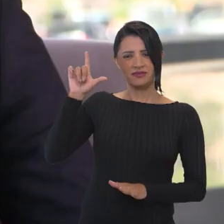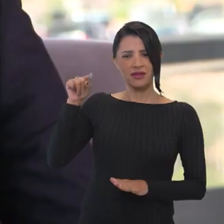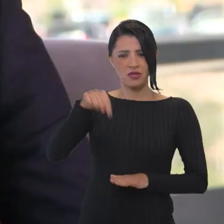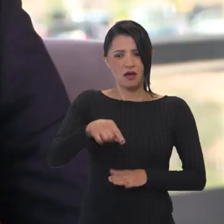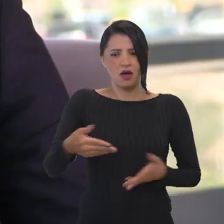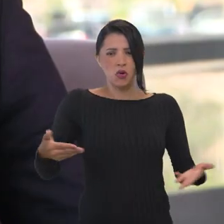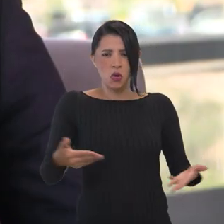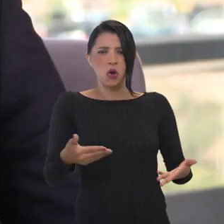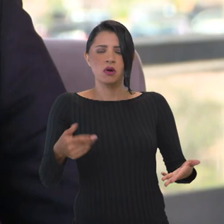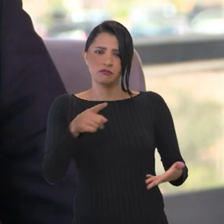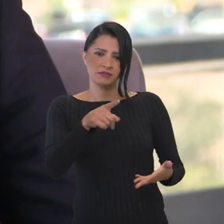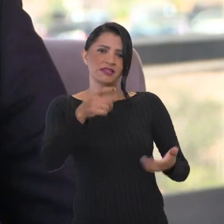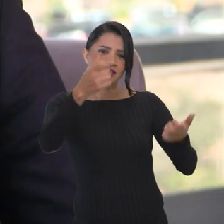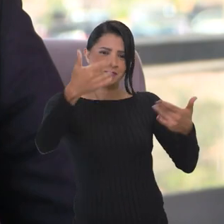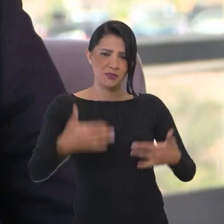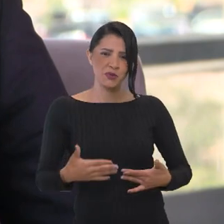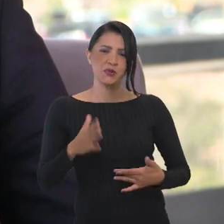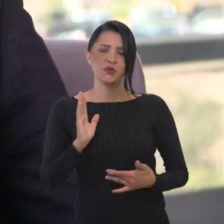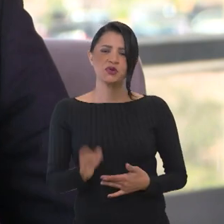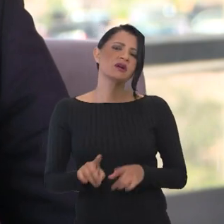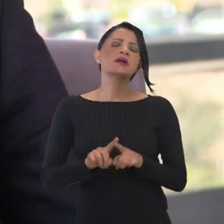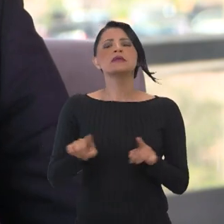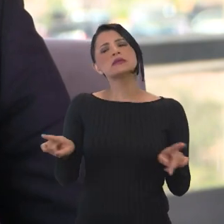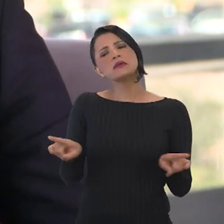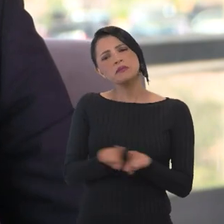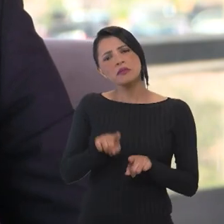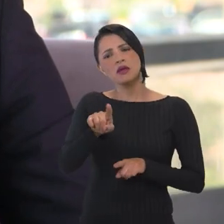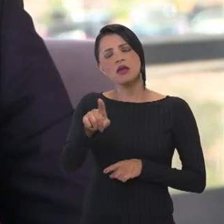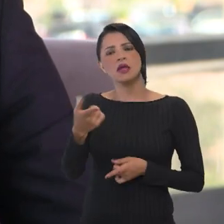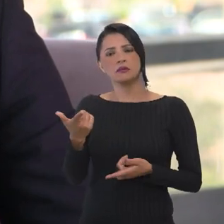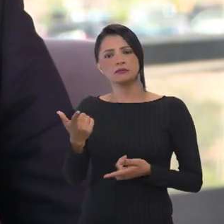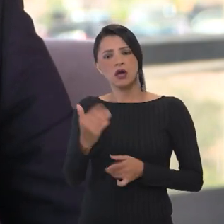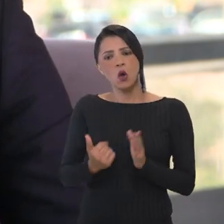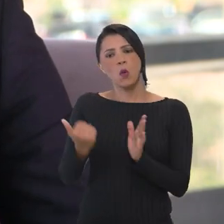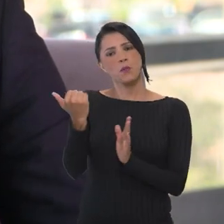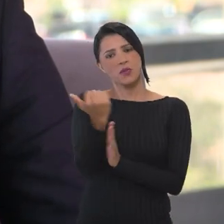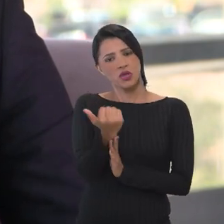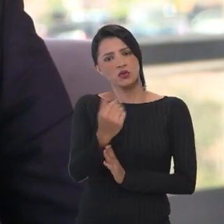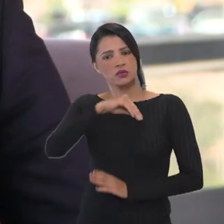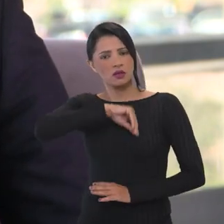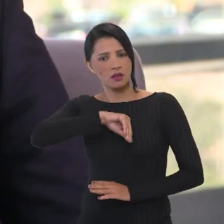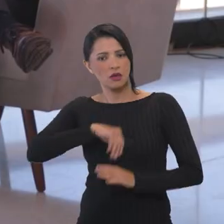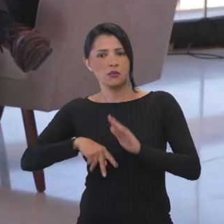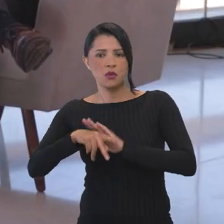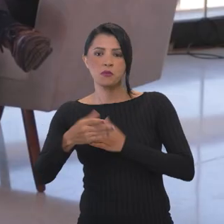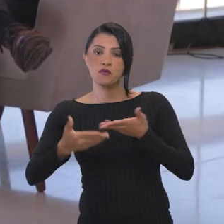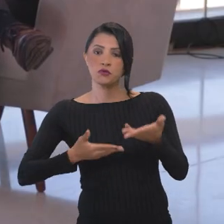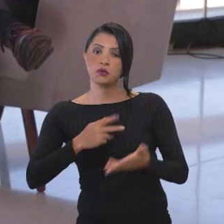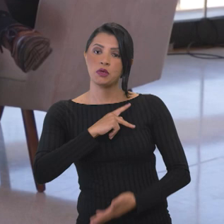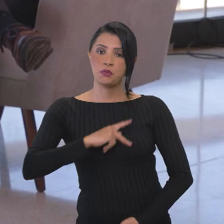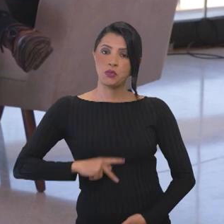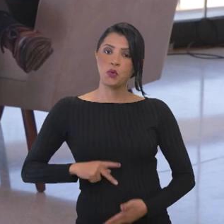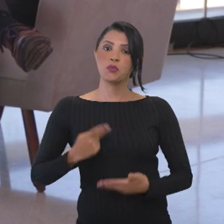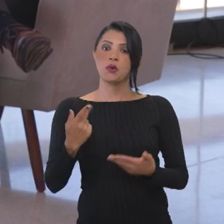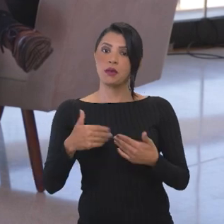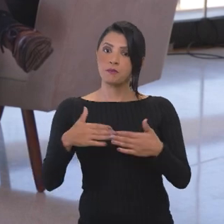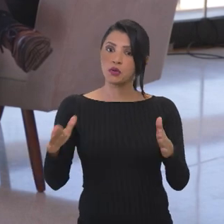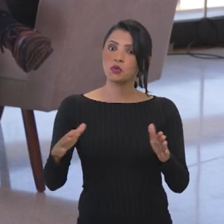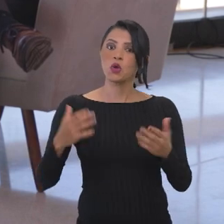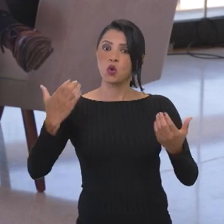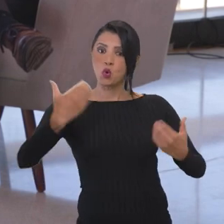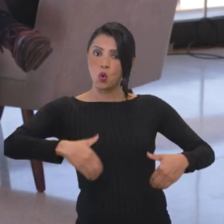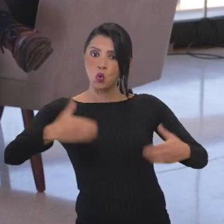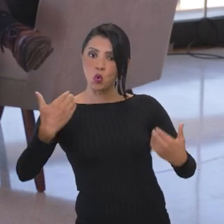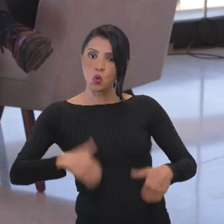esse, até pelo que a senhora já falou, mas também pela questão do reajuste salarial dos funcionários públicos e da abertura de